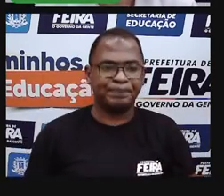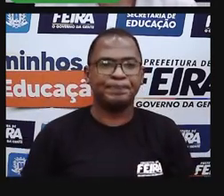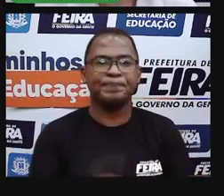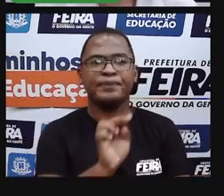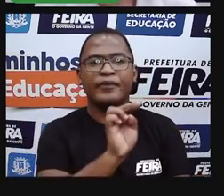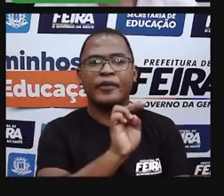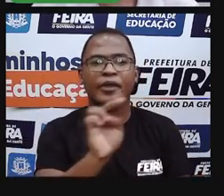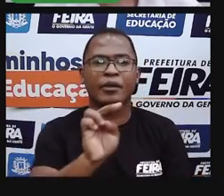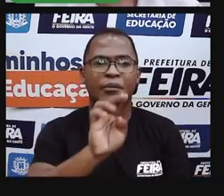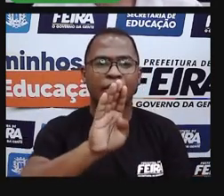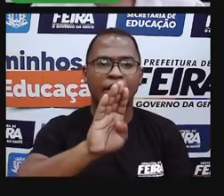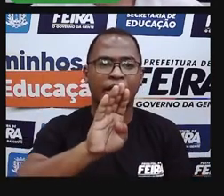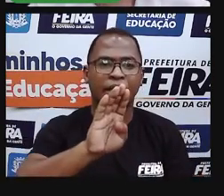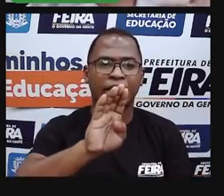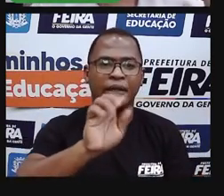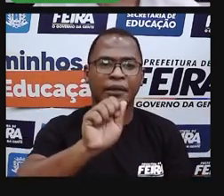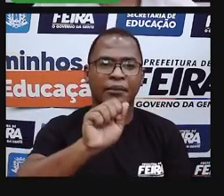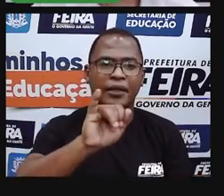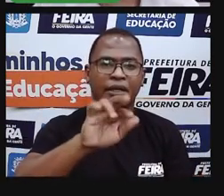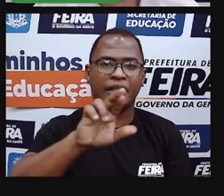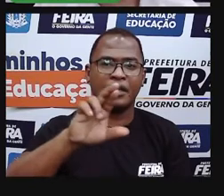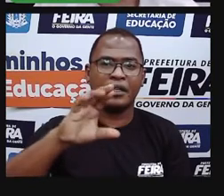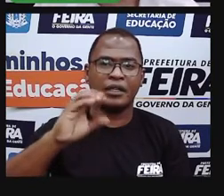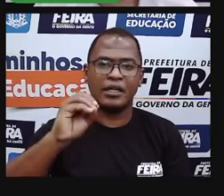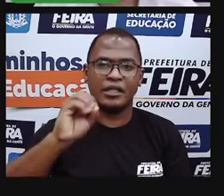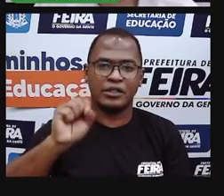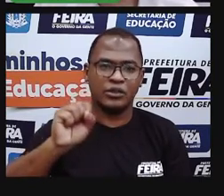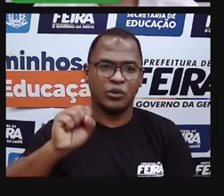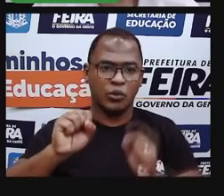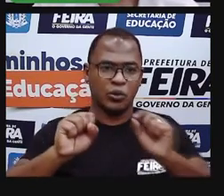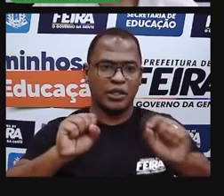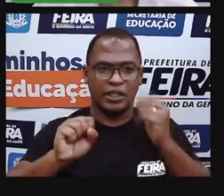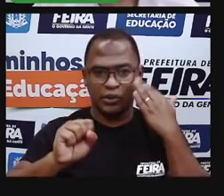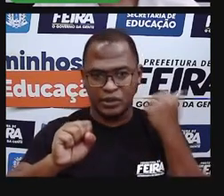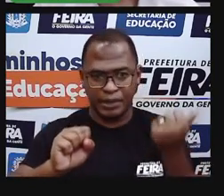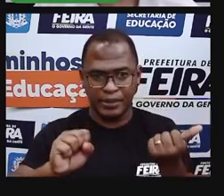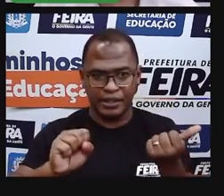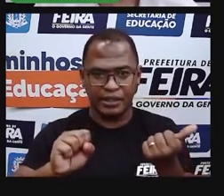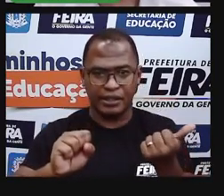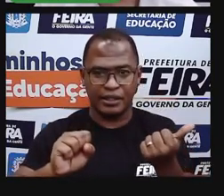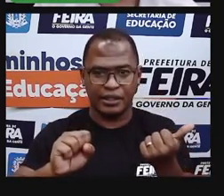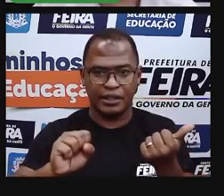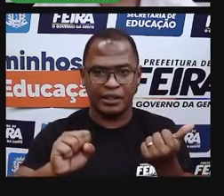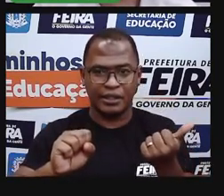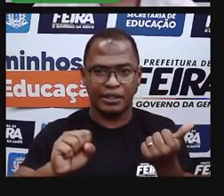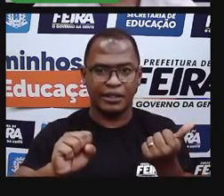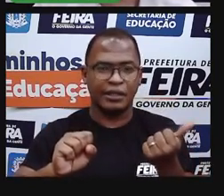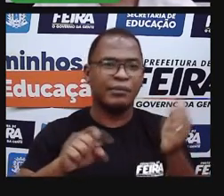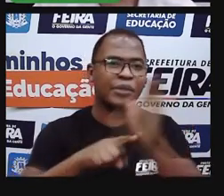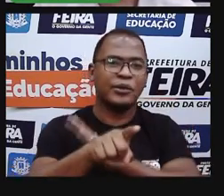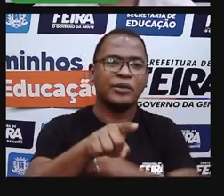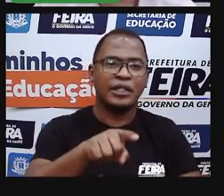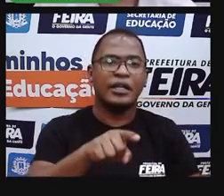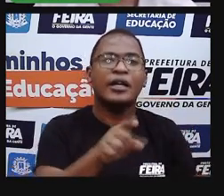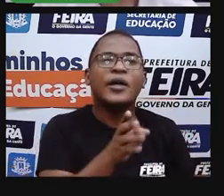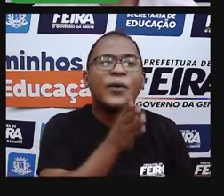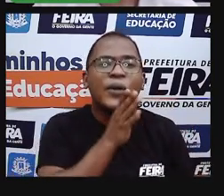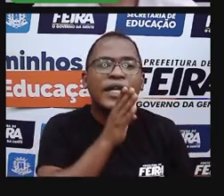bairros, por que que se denominam bairros, quais são os bairros de feira que você conhece,